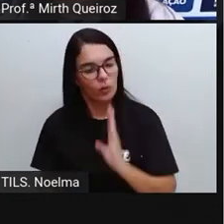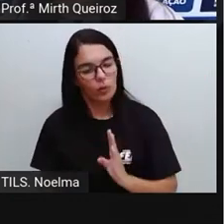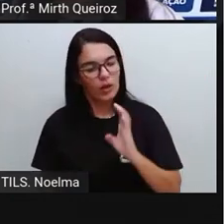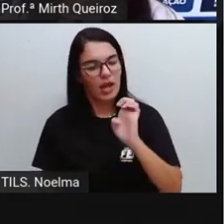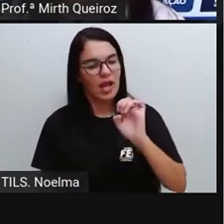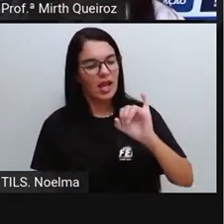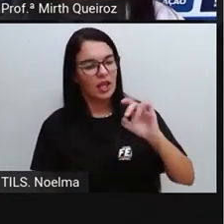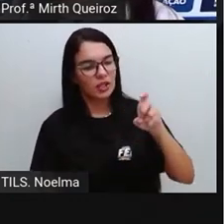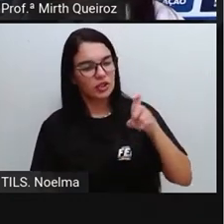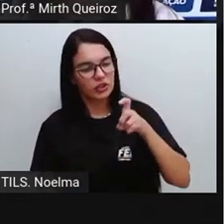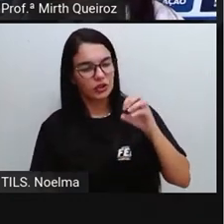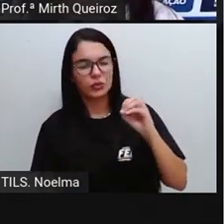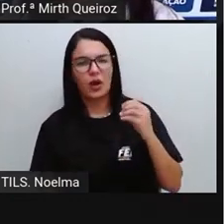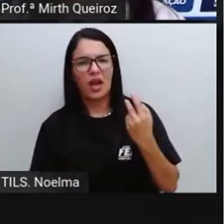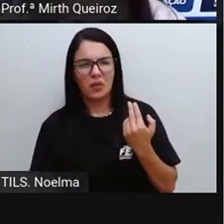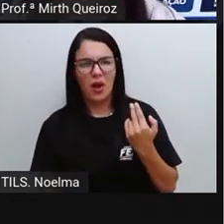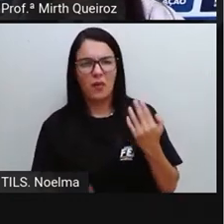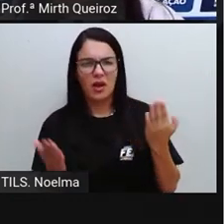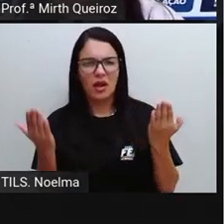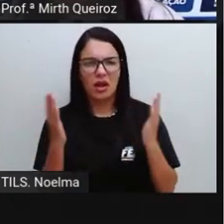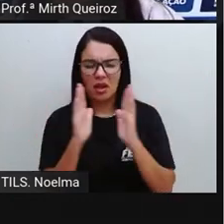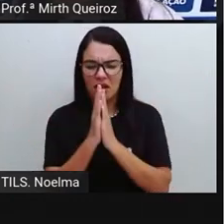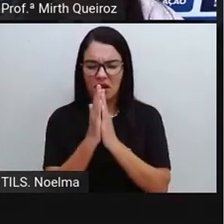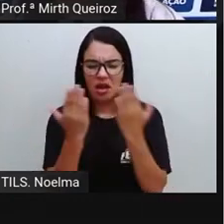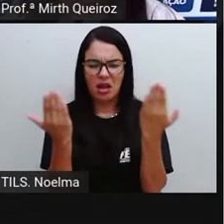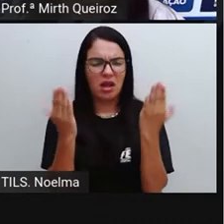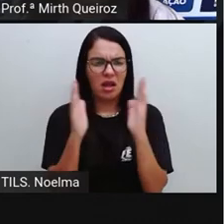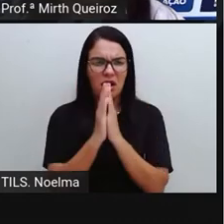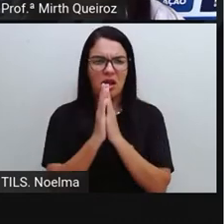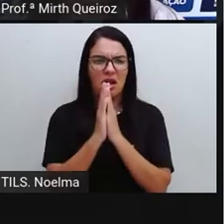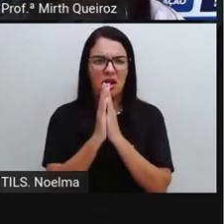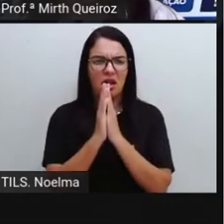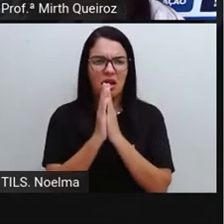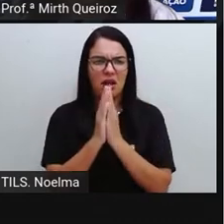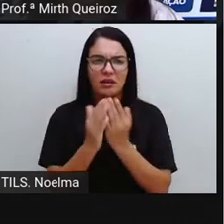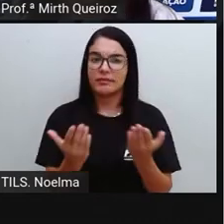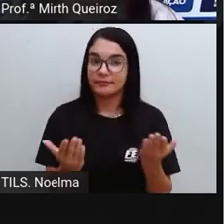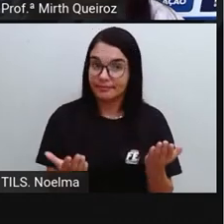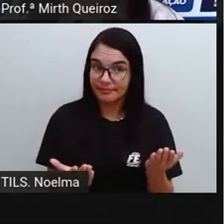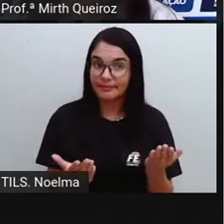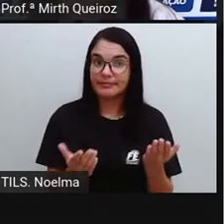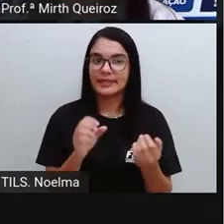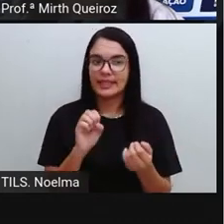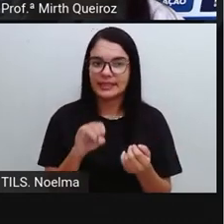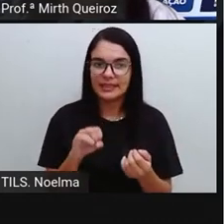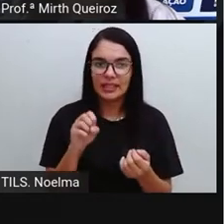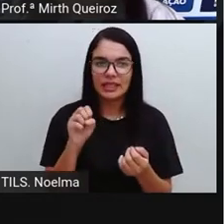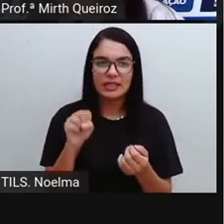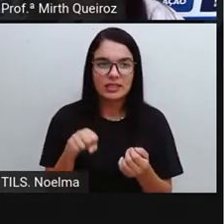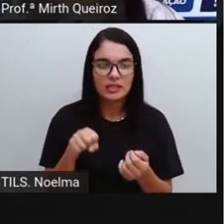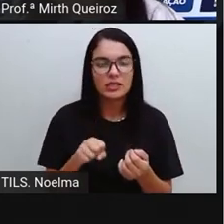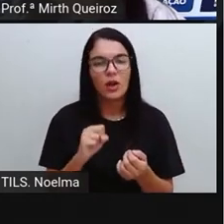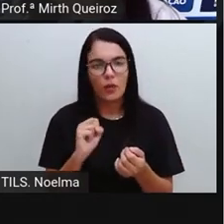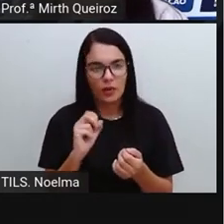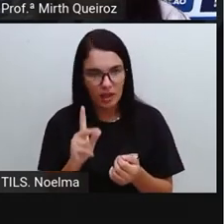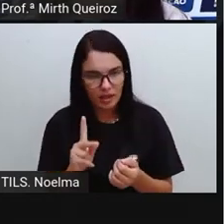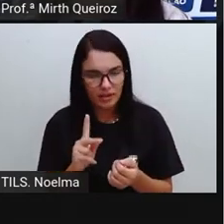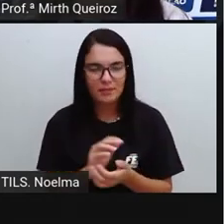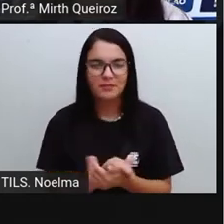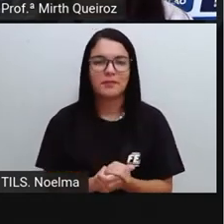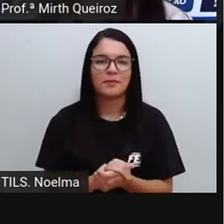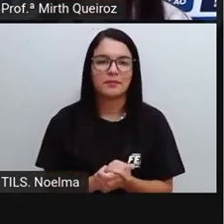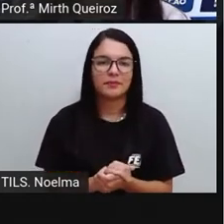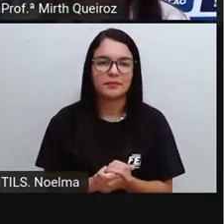Um lado é igual ao outro? Ficou igual? Se ficou igual, ele é o quê? É uma figura simétrica, né?